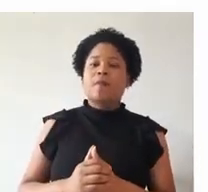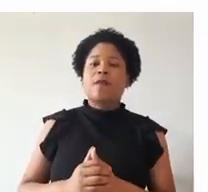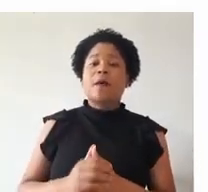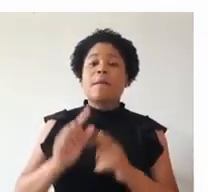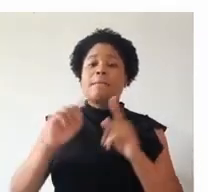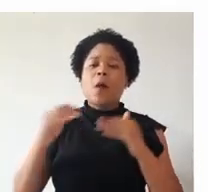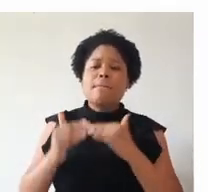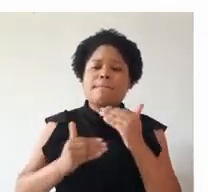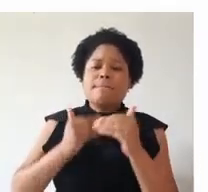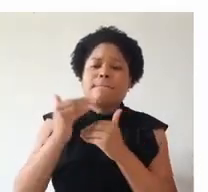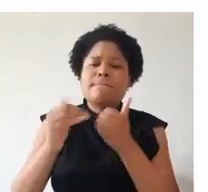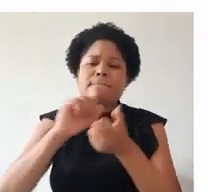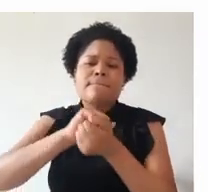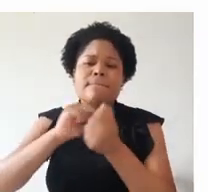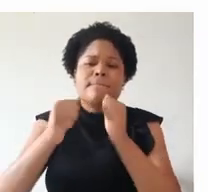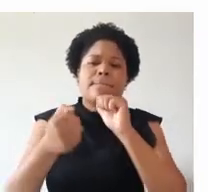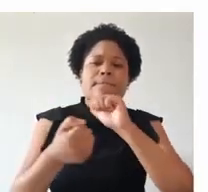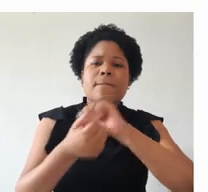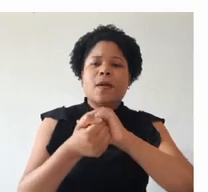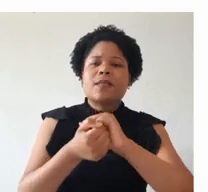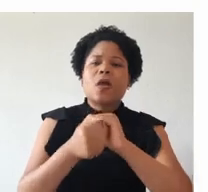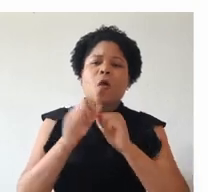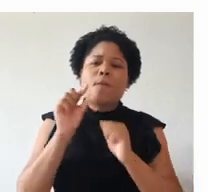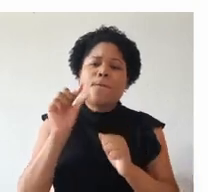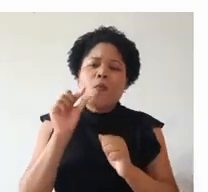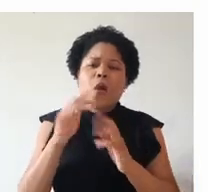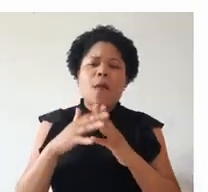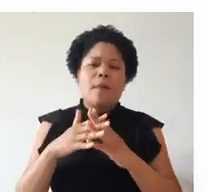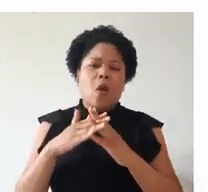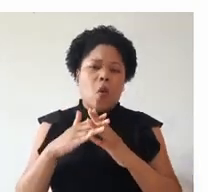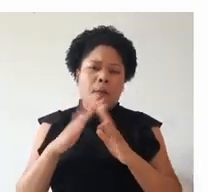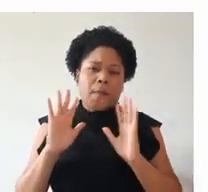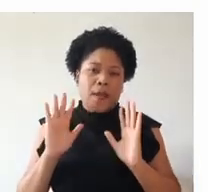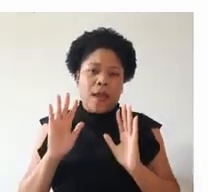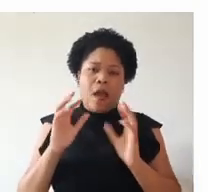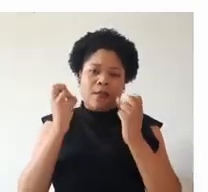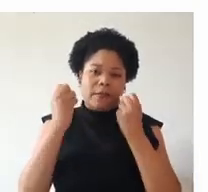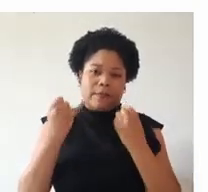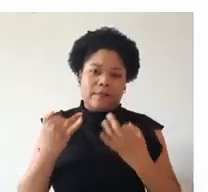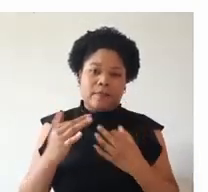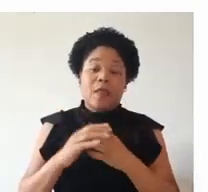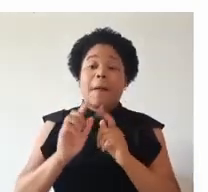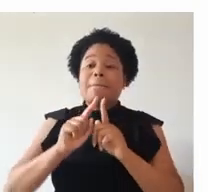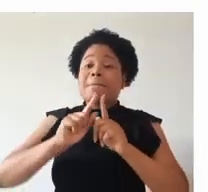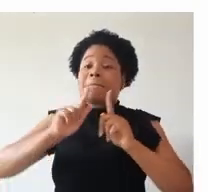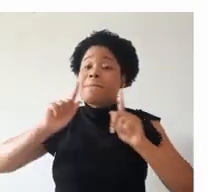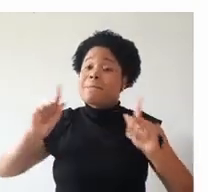E o meu processo de adaptação foi um pouco mais complicado, assim, digamos.